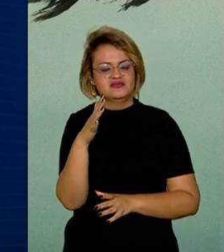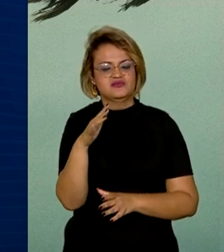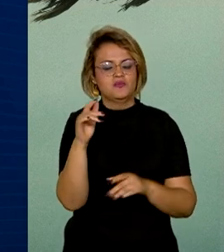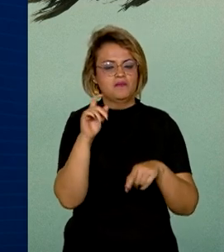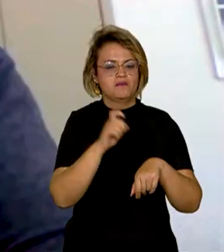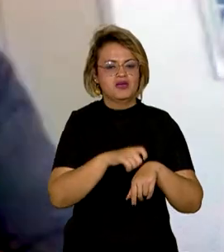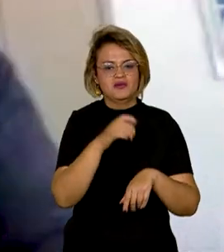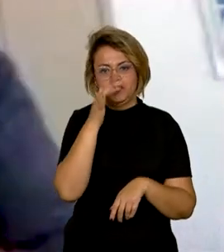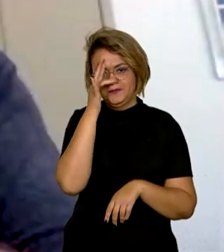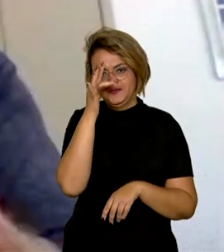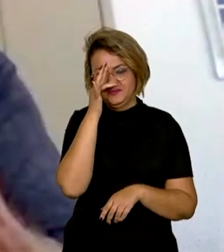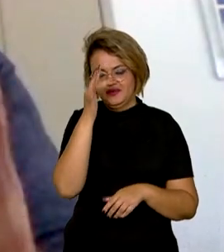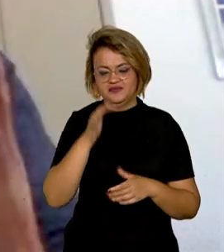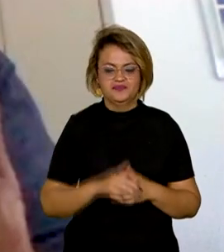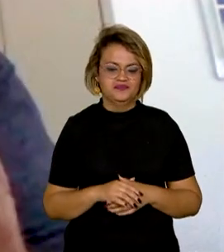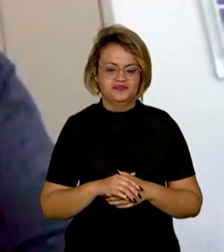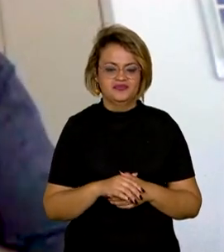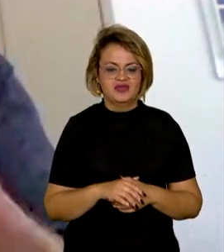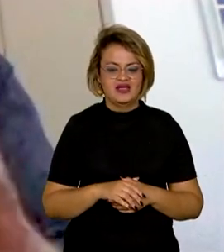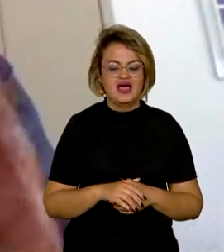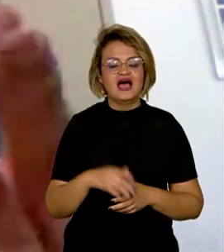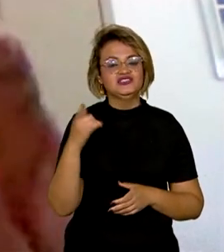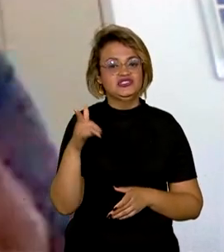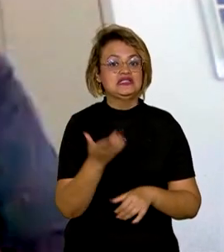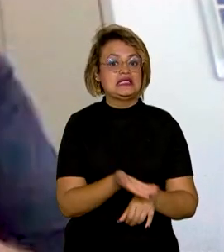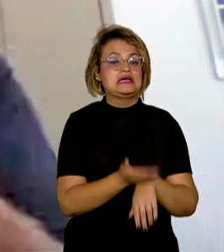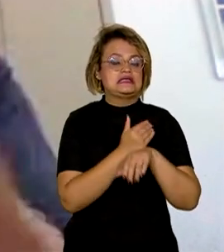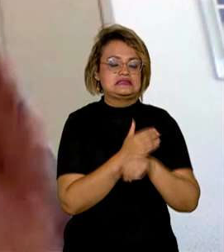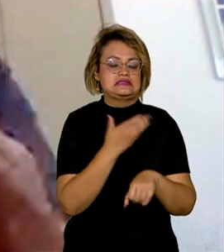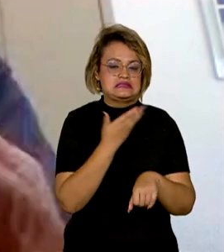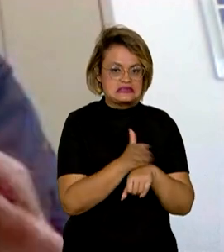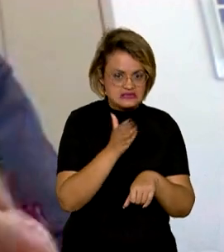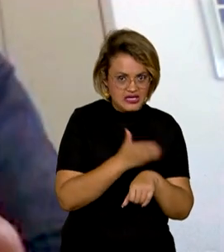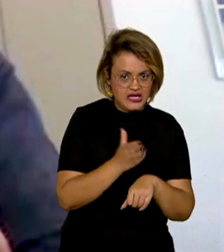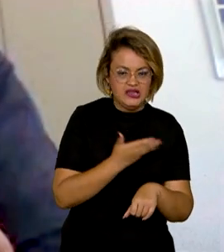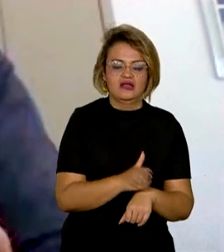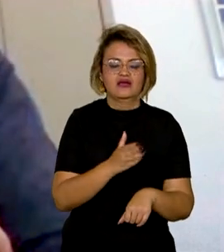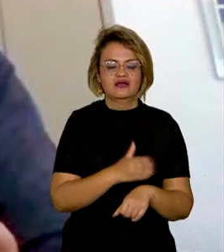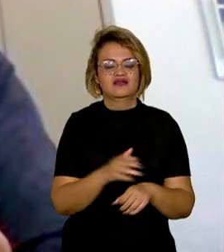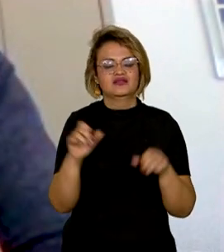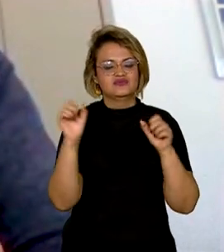primavera. A gente tem que estar preparado para isso, ter um sistema de alerta,